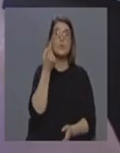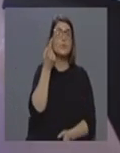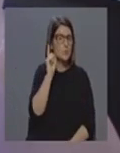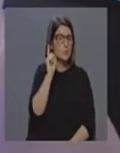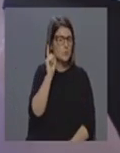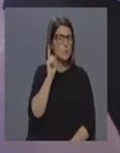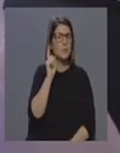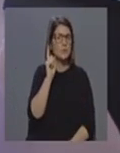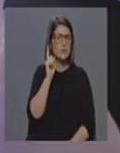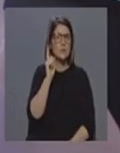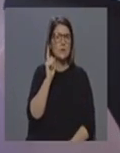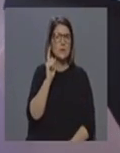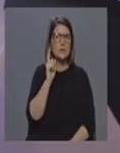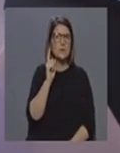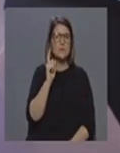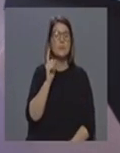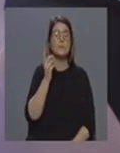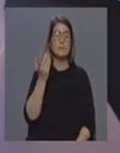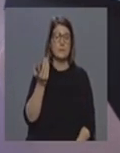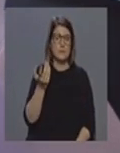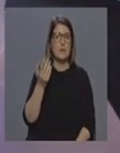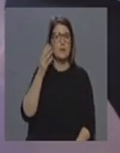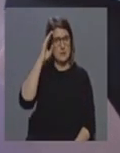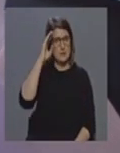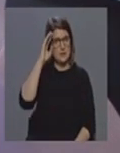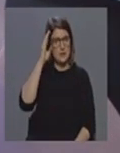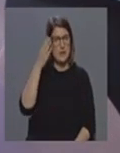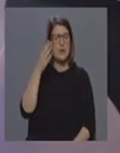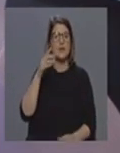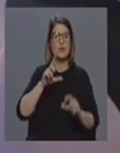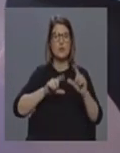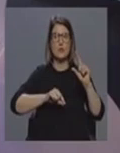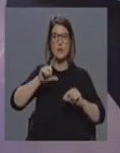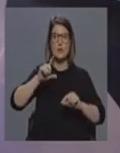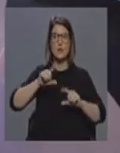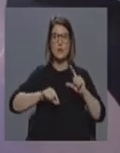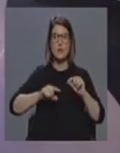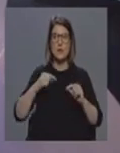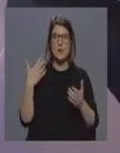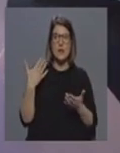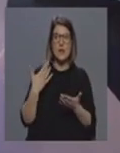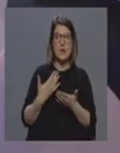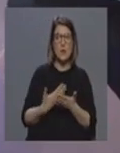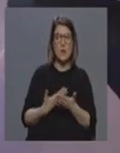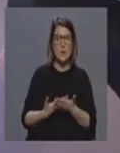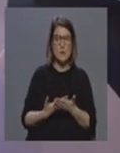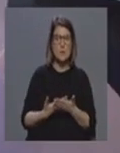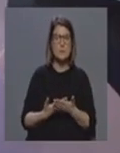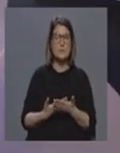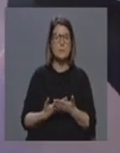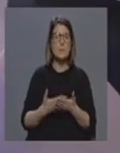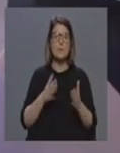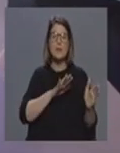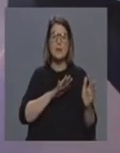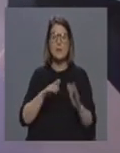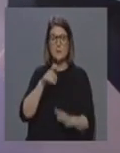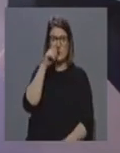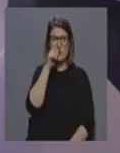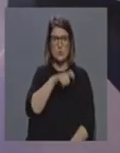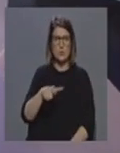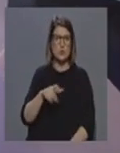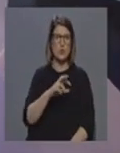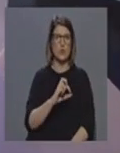E o que sabemos, e o que as estatísticas nos dizem até à data, é que cerca de 80%